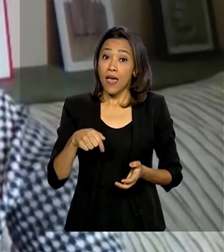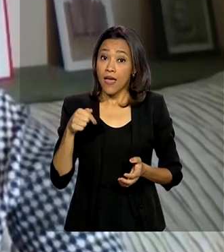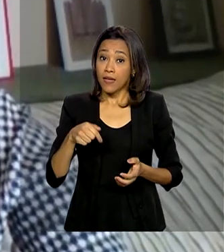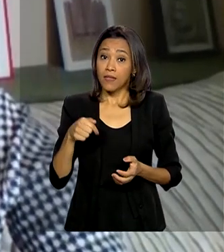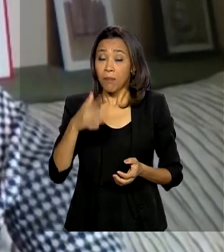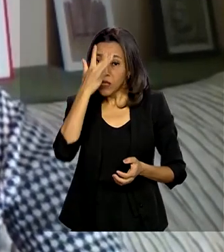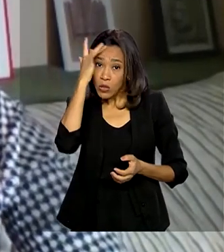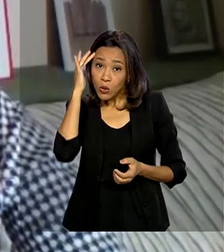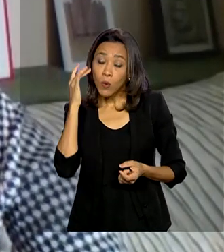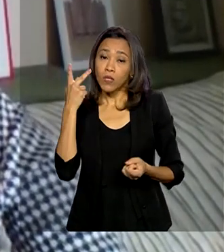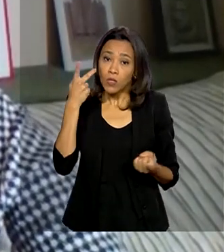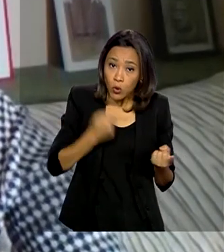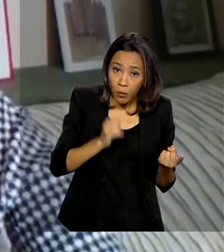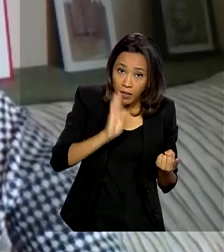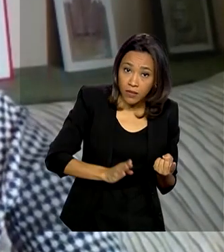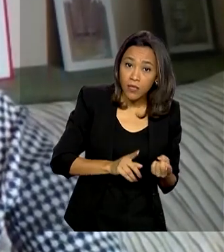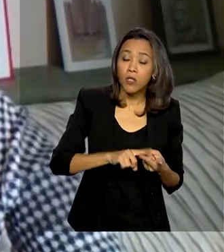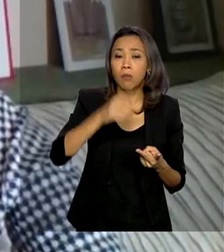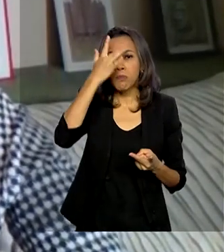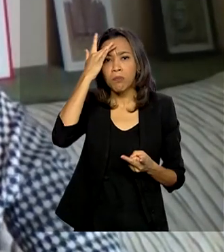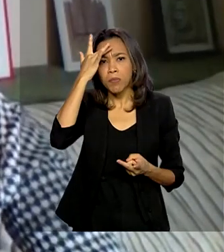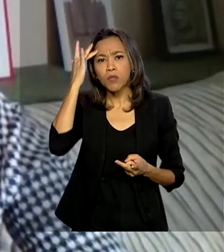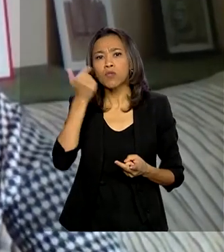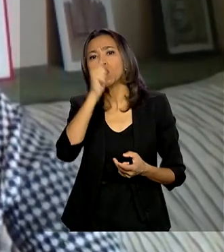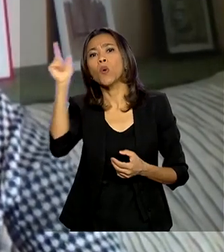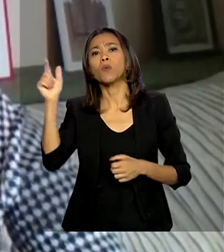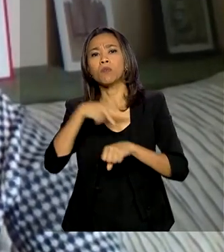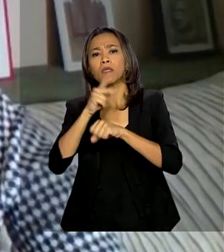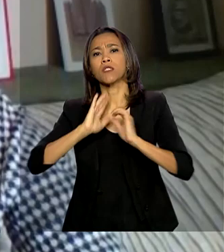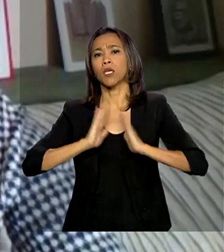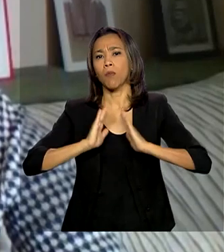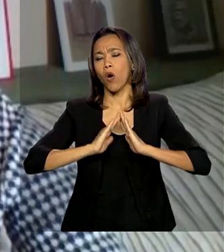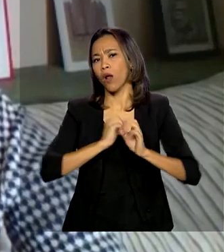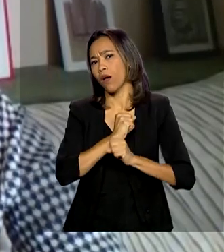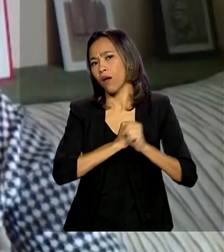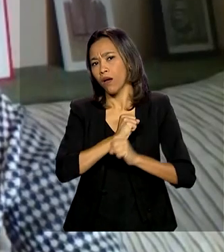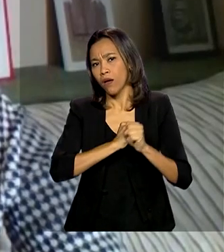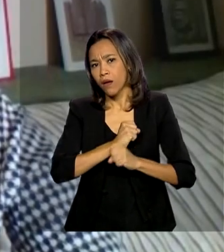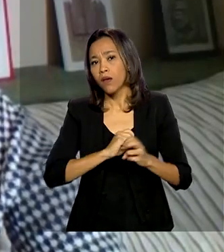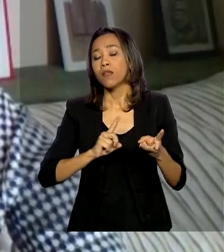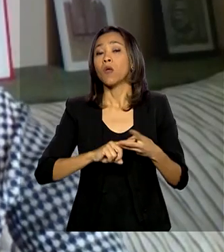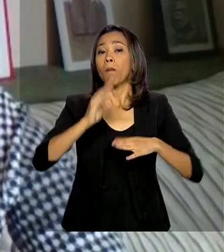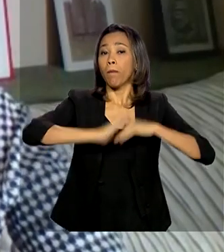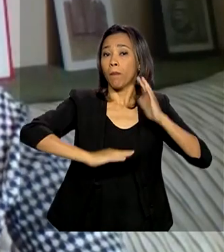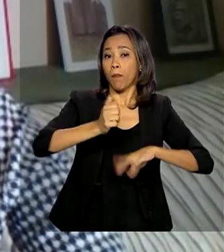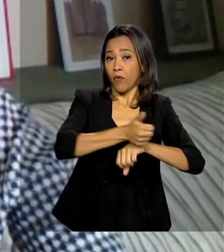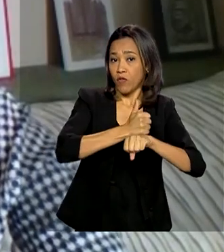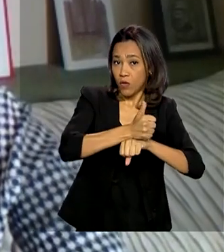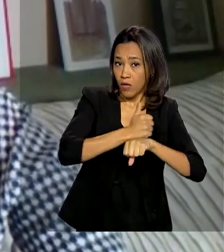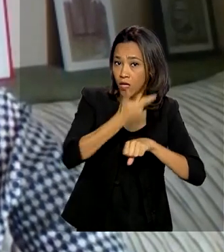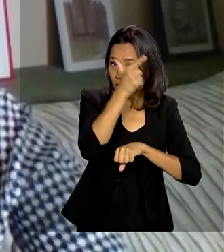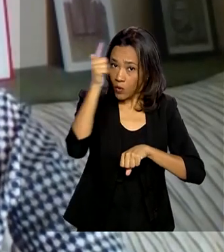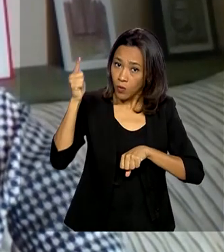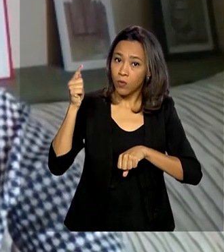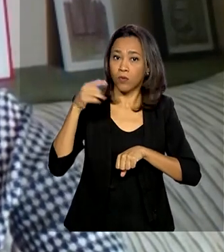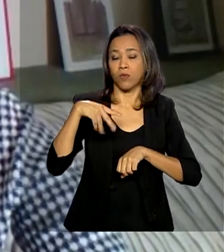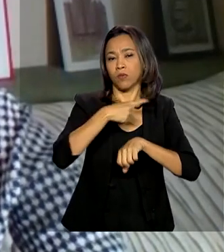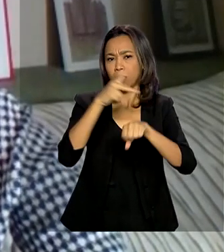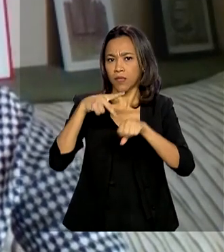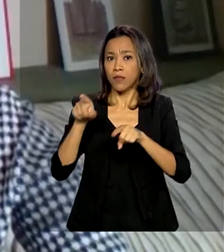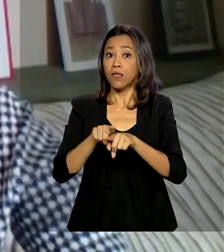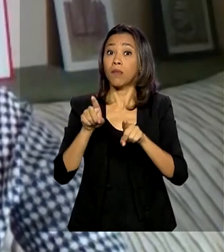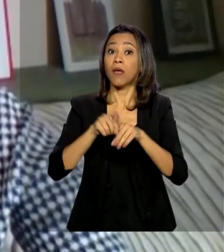brasileiros, imigrantes com residência no Brasil, profissionais a serviço de organismo internacional e parentes diretos de